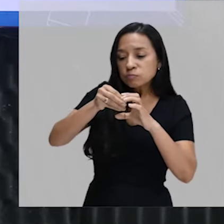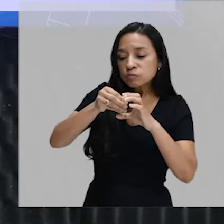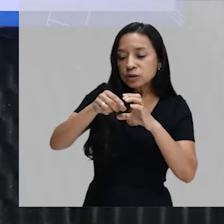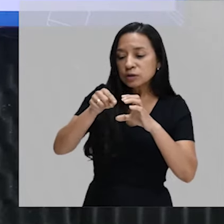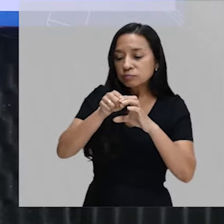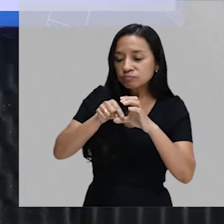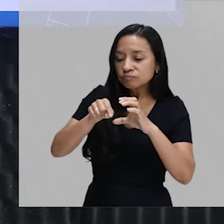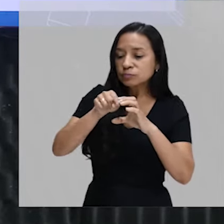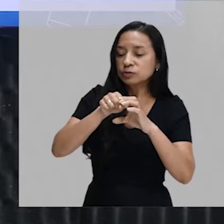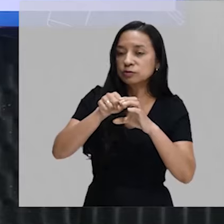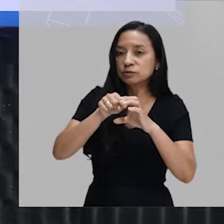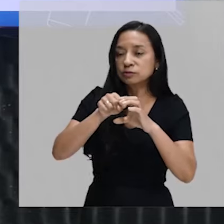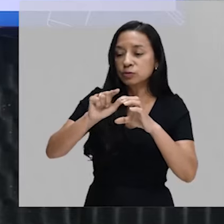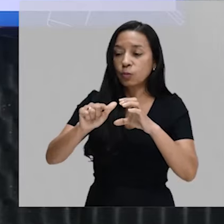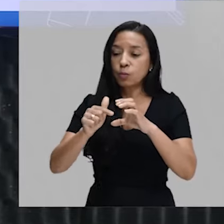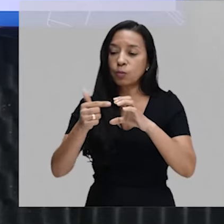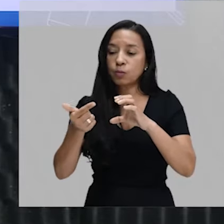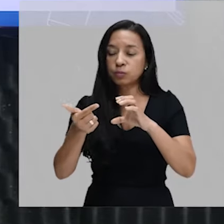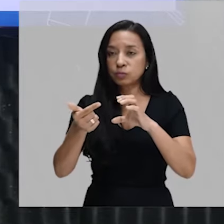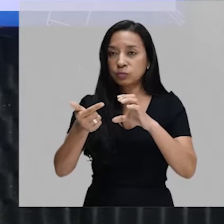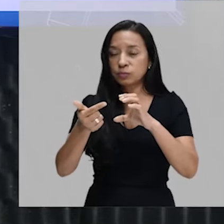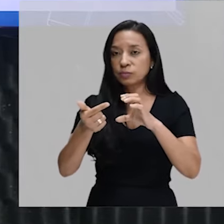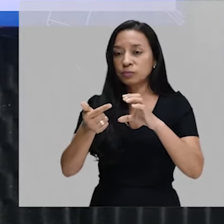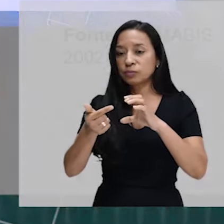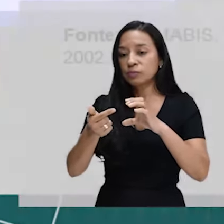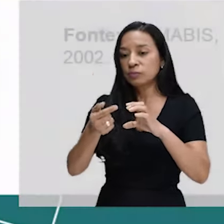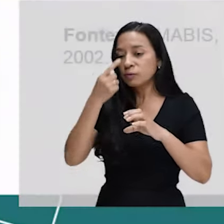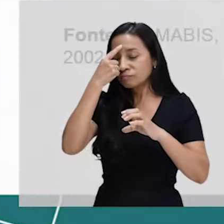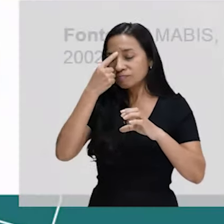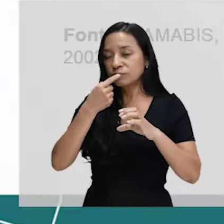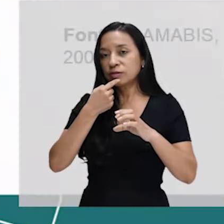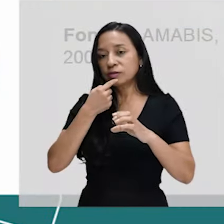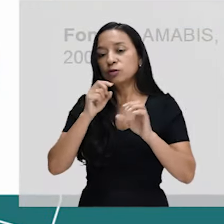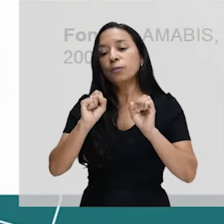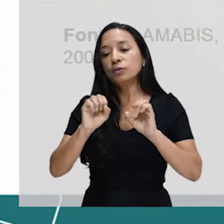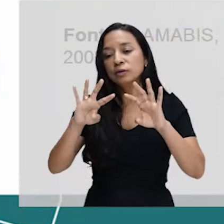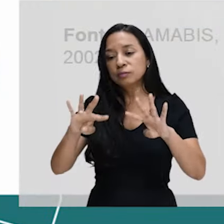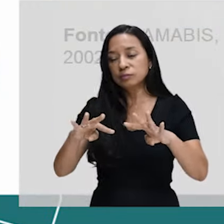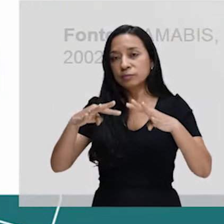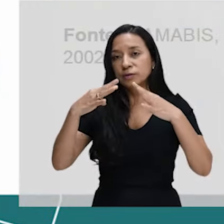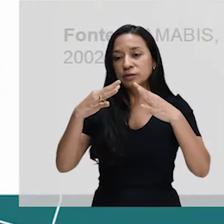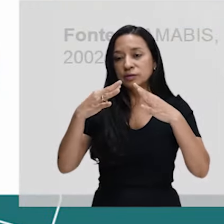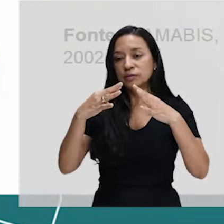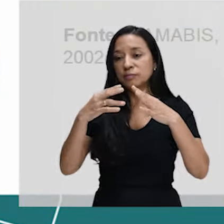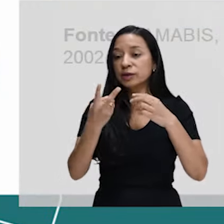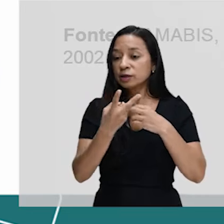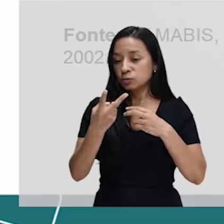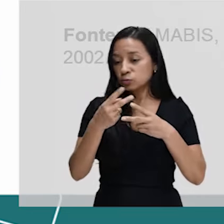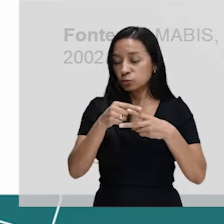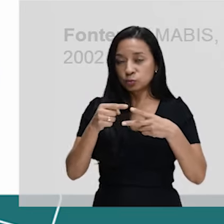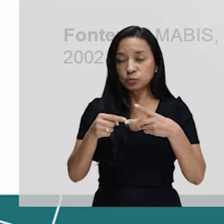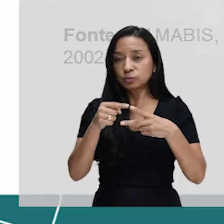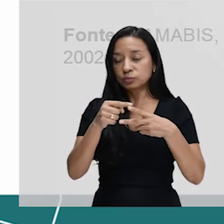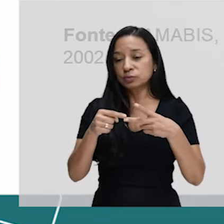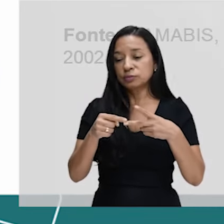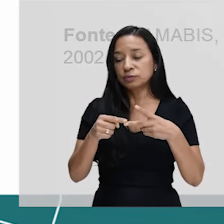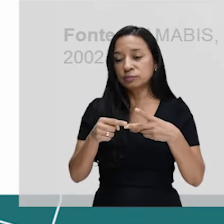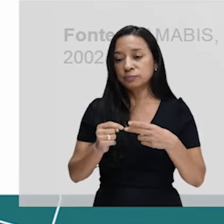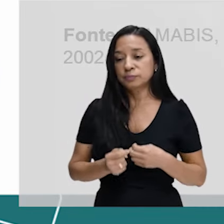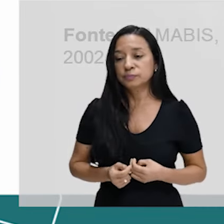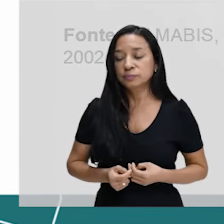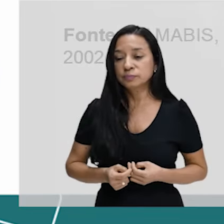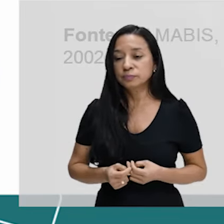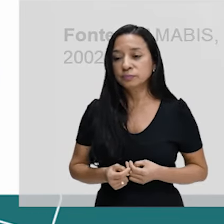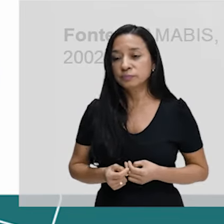da célula. Então, nesse desenho, nós podemos perceber a função autofágica e a função heterofágica. Então,